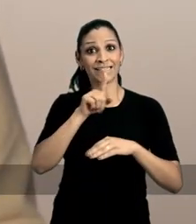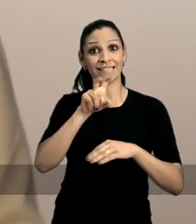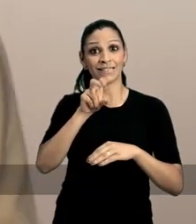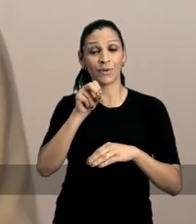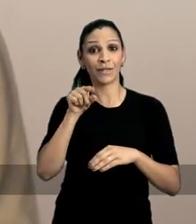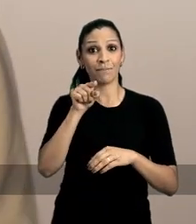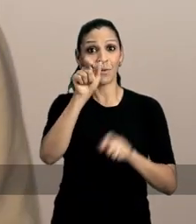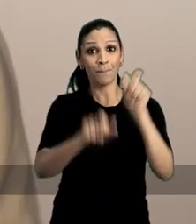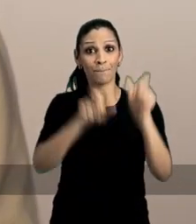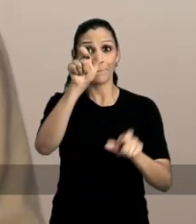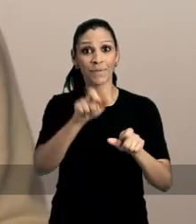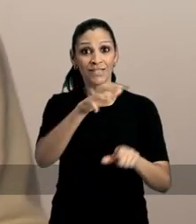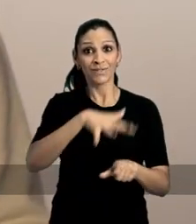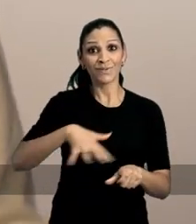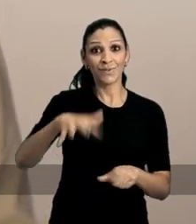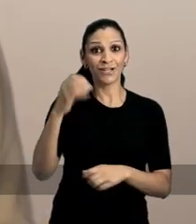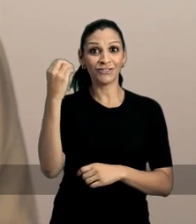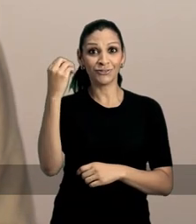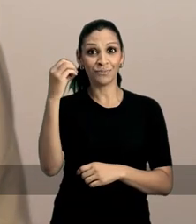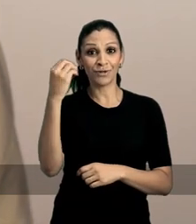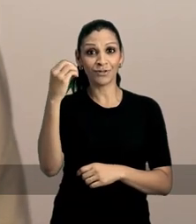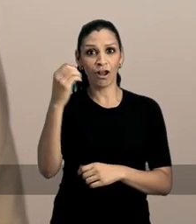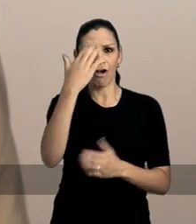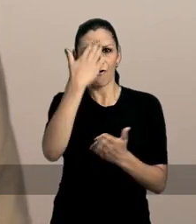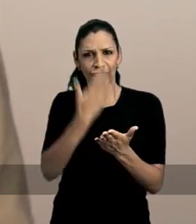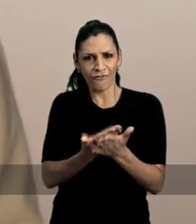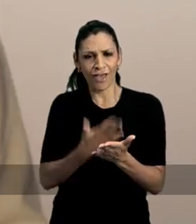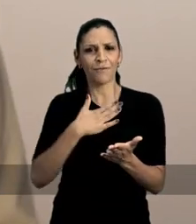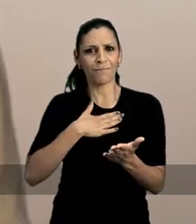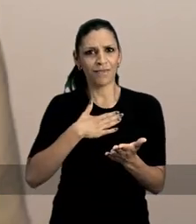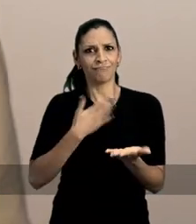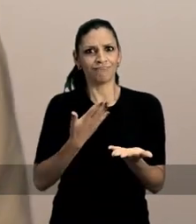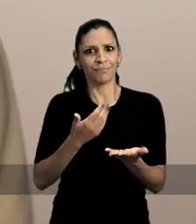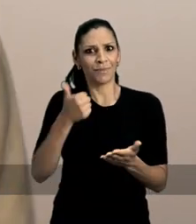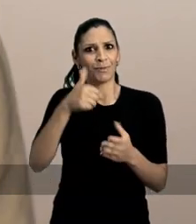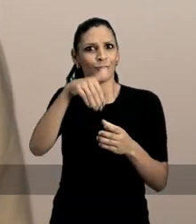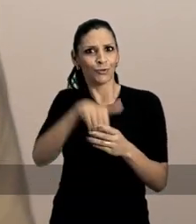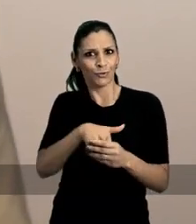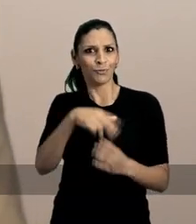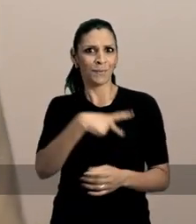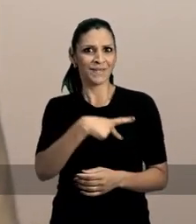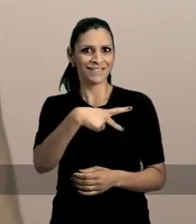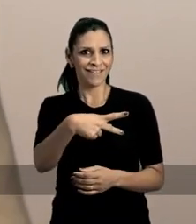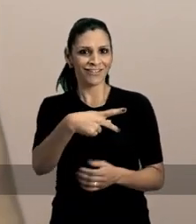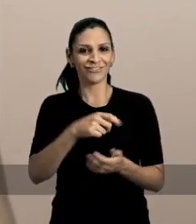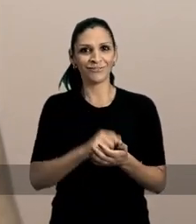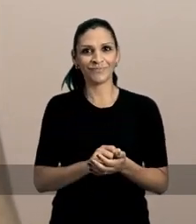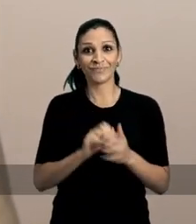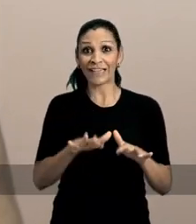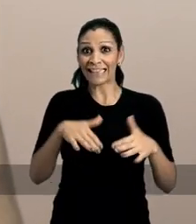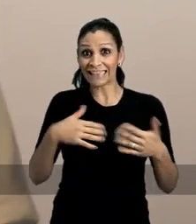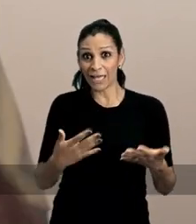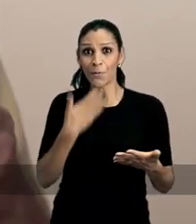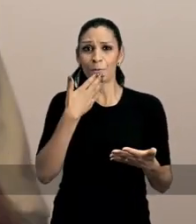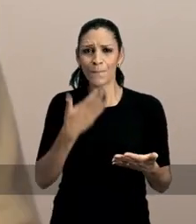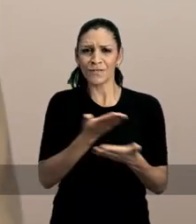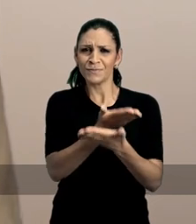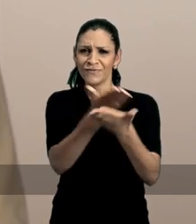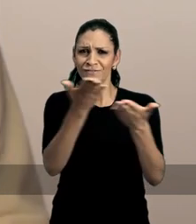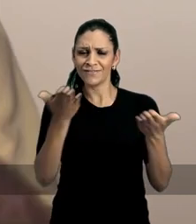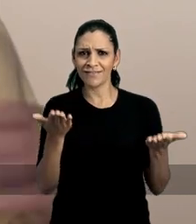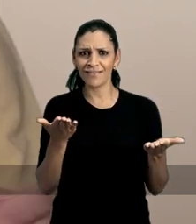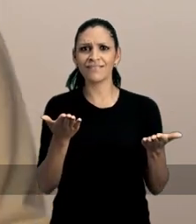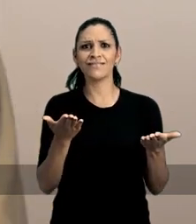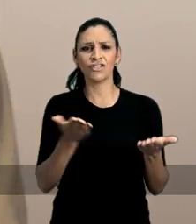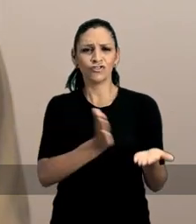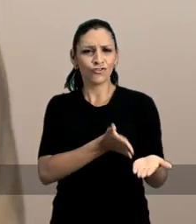150 mil de vocês, irmãos e irmãs porto-alegrenses, confiaram a mim o seu voto no primeiro turno para presidente. E é a vocês que